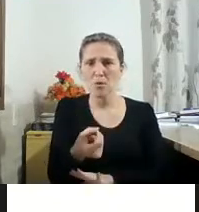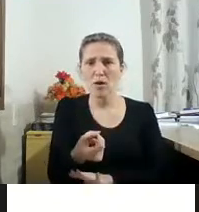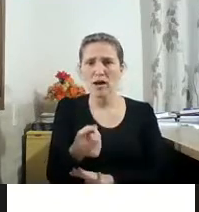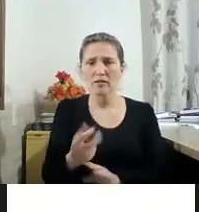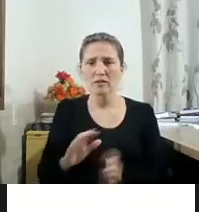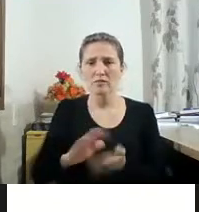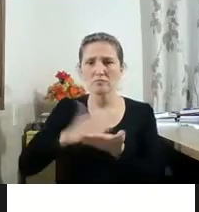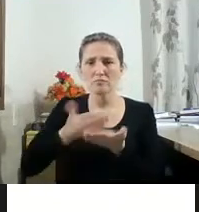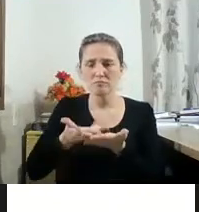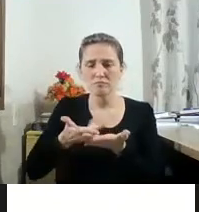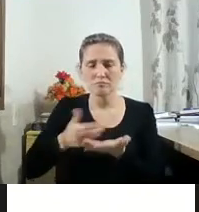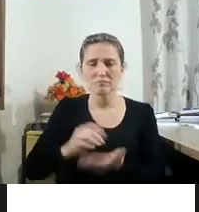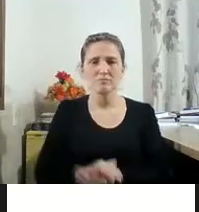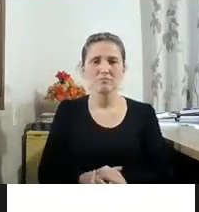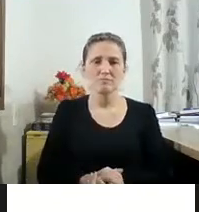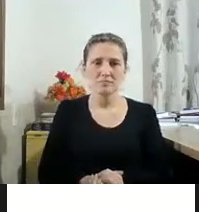Angela Magalhães.